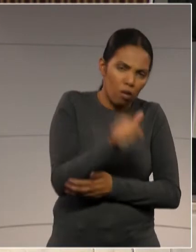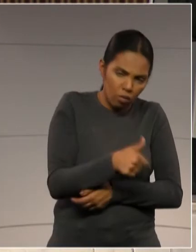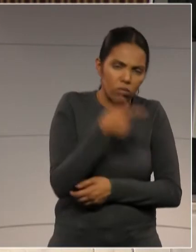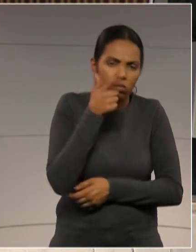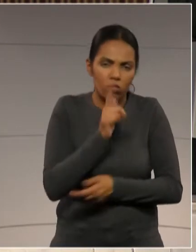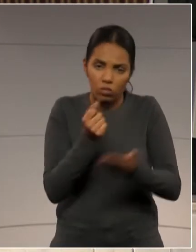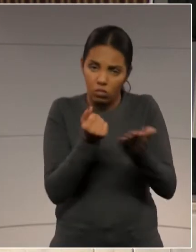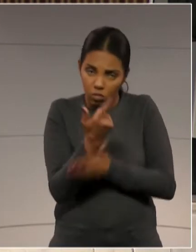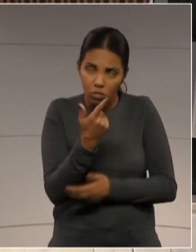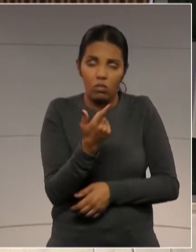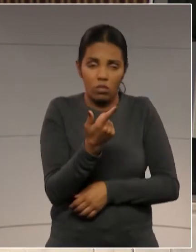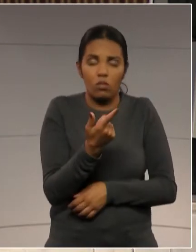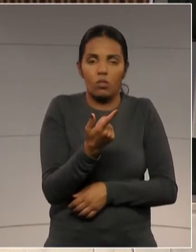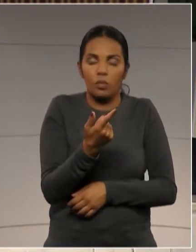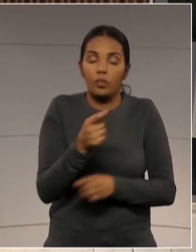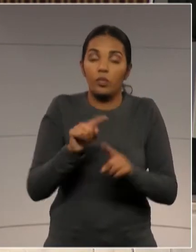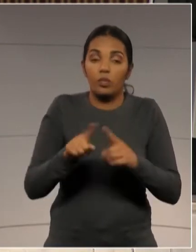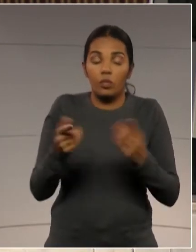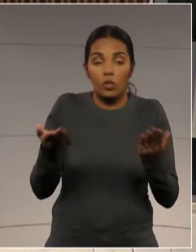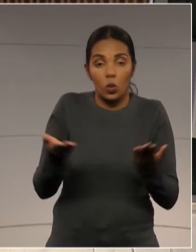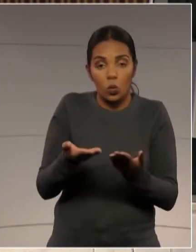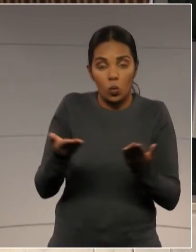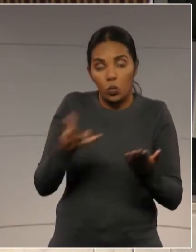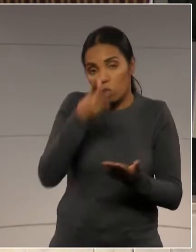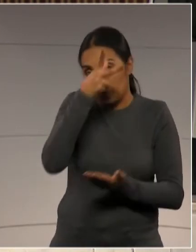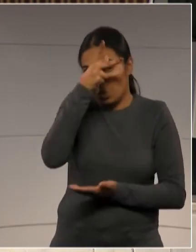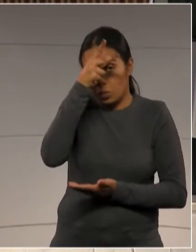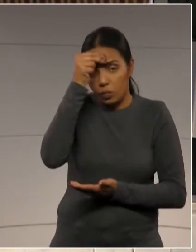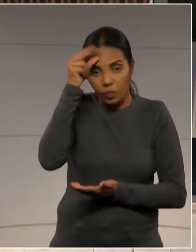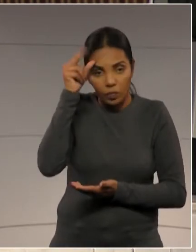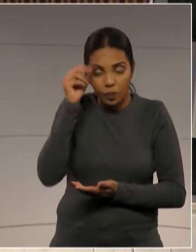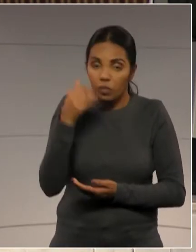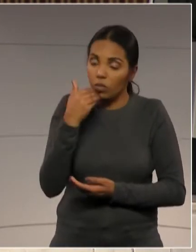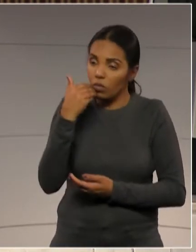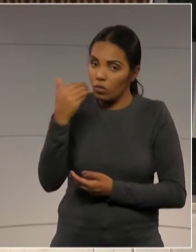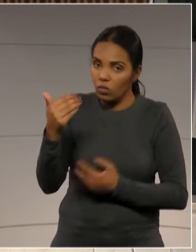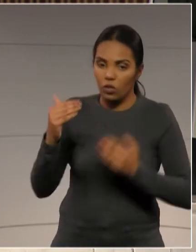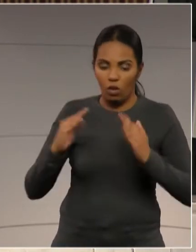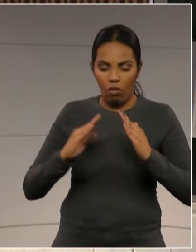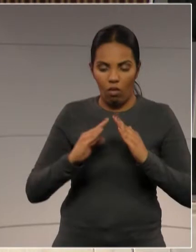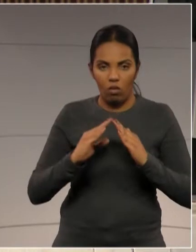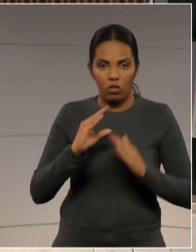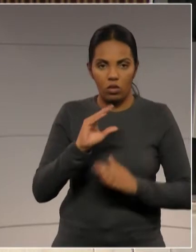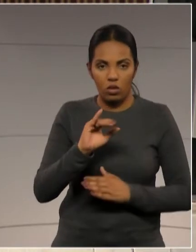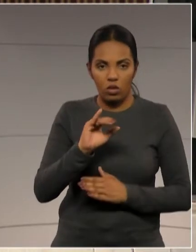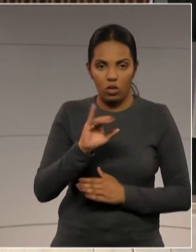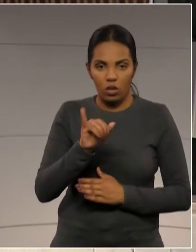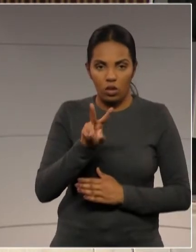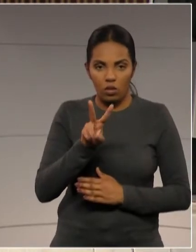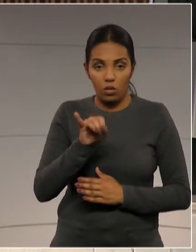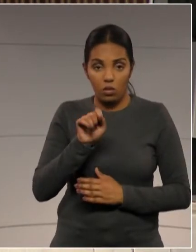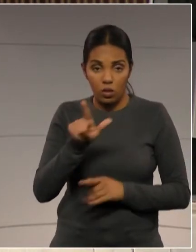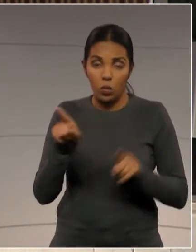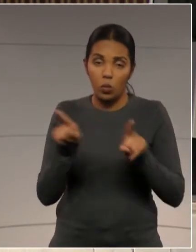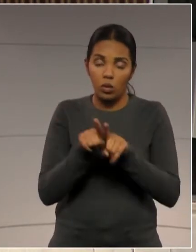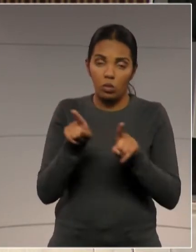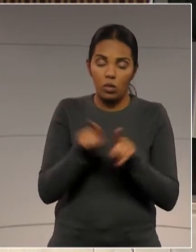e também a SUTs que pudessem interferir nesse processo e que